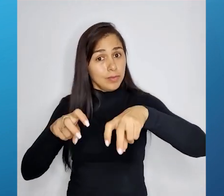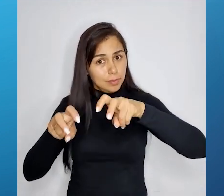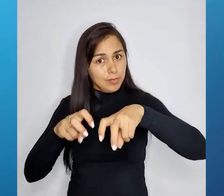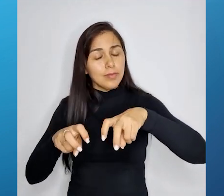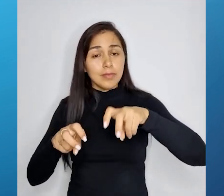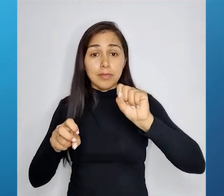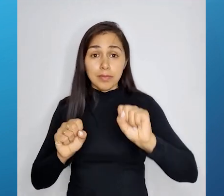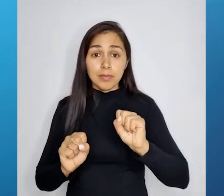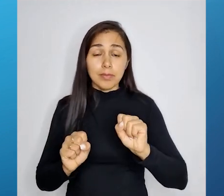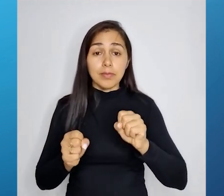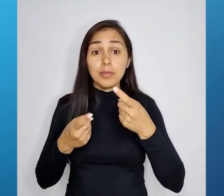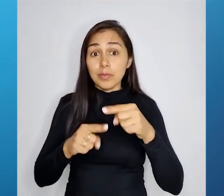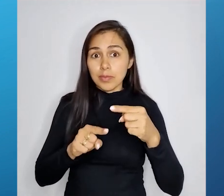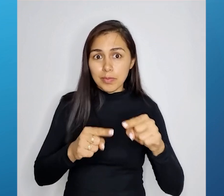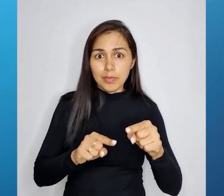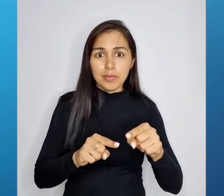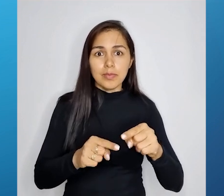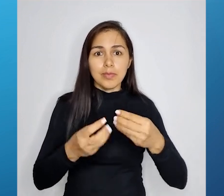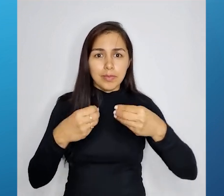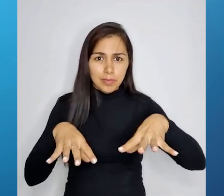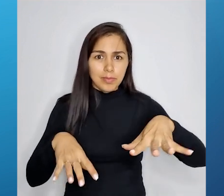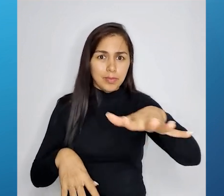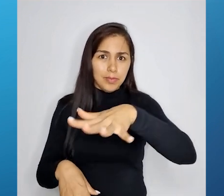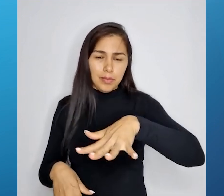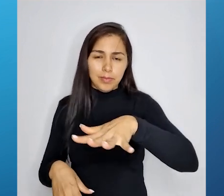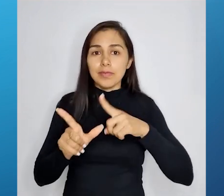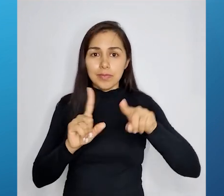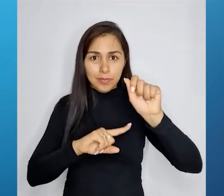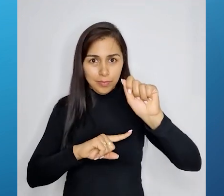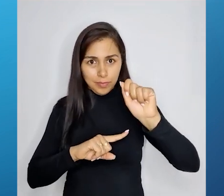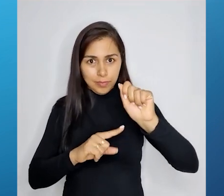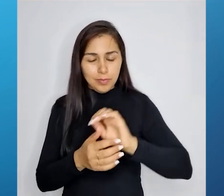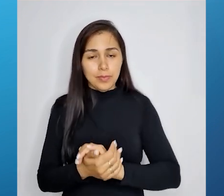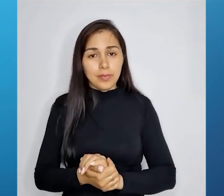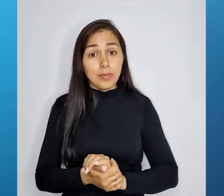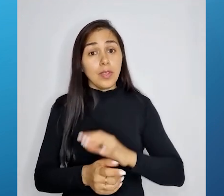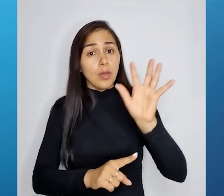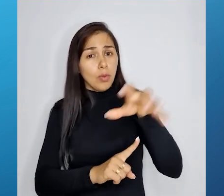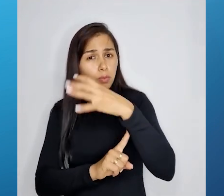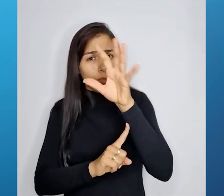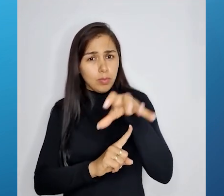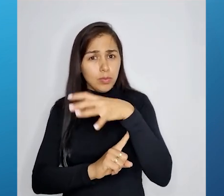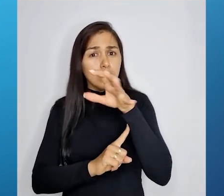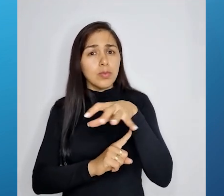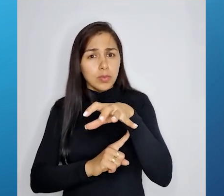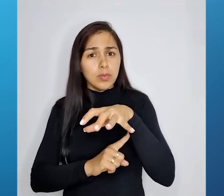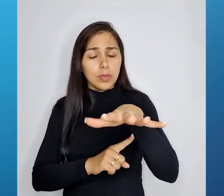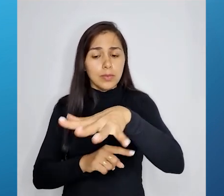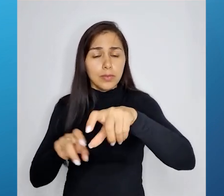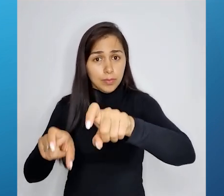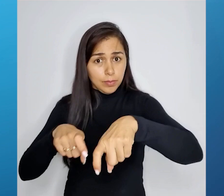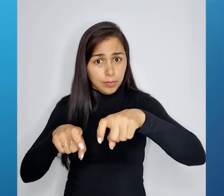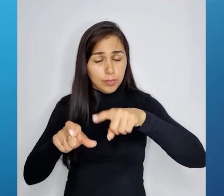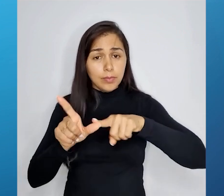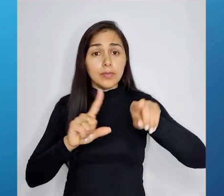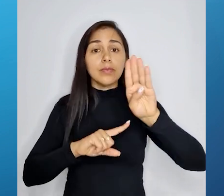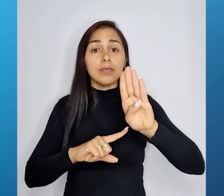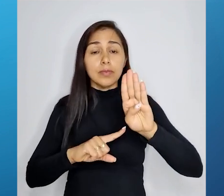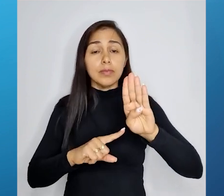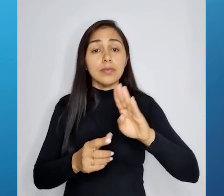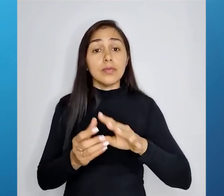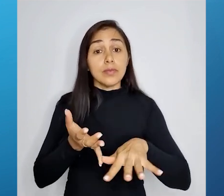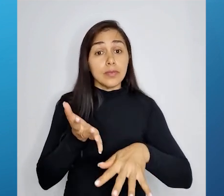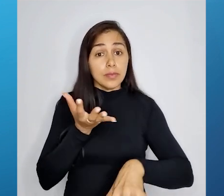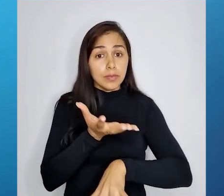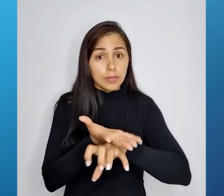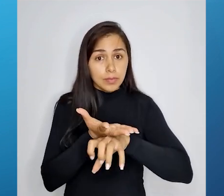intensiva pode provocar os danos acima citados? Letra A. Irrigação de terrenos cultivados? B. Técnicas de terrenseamento